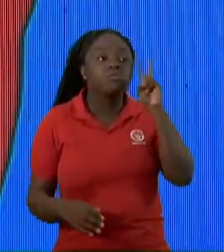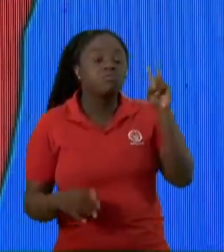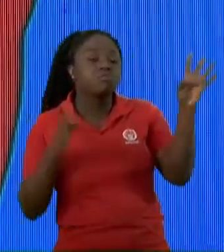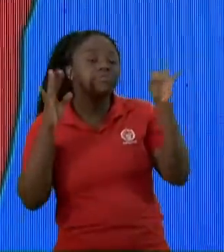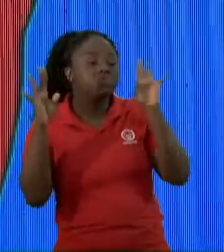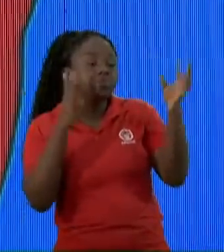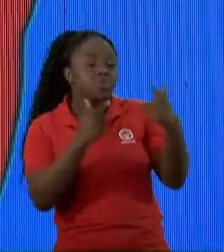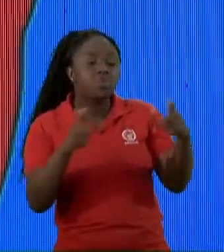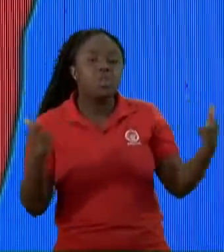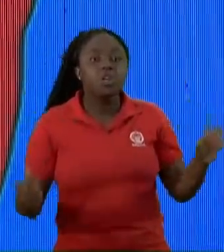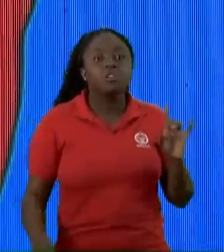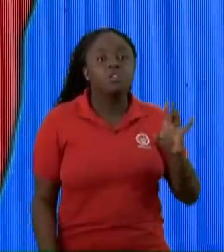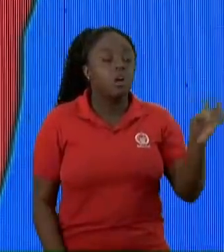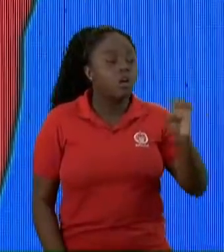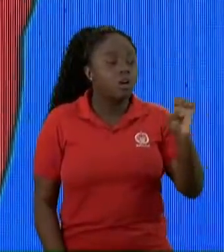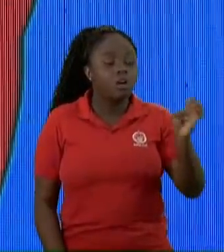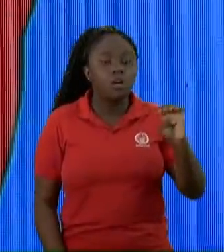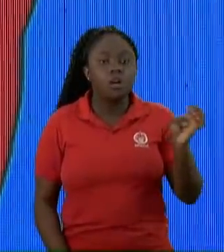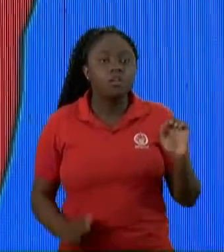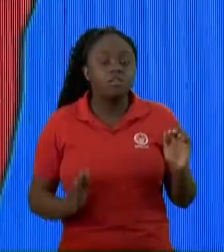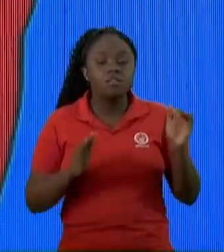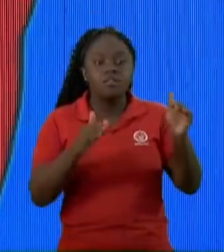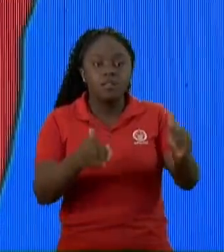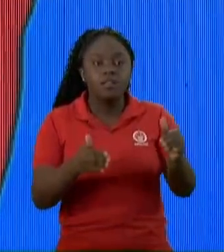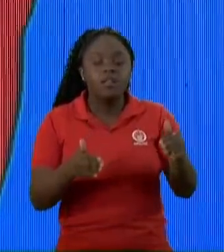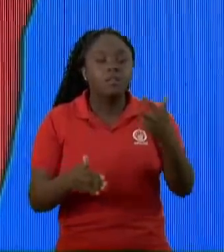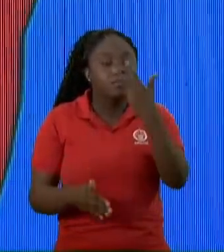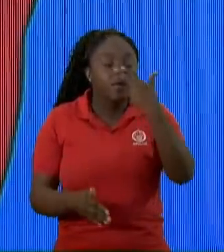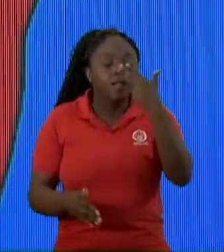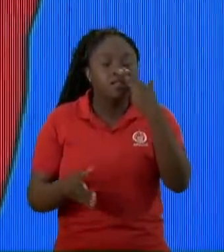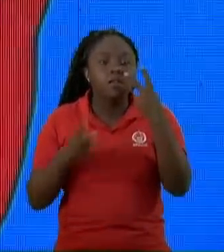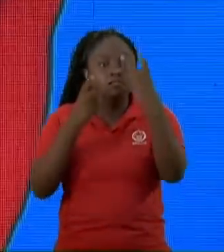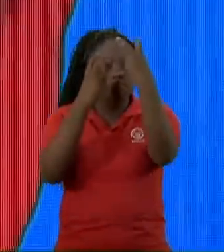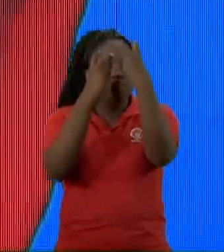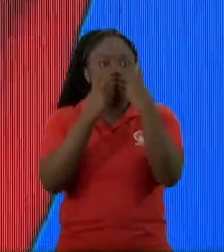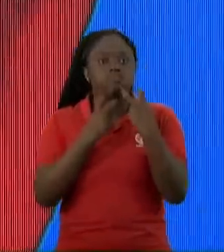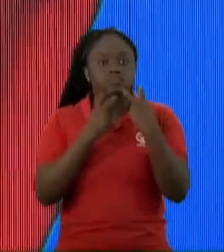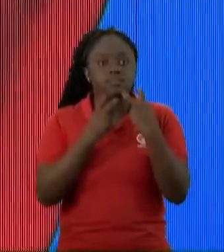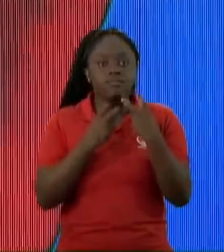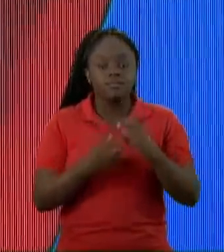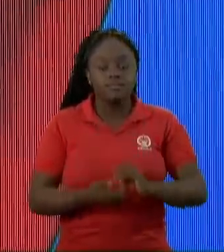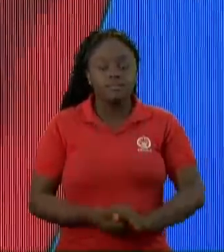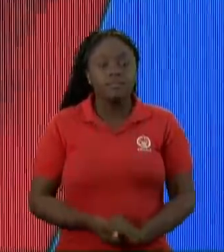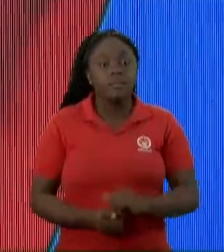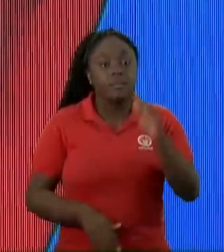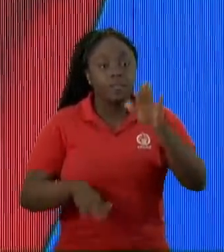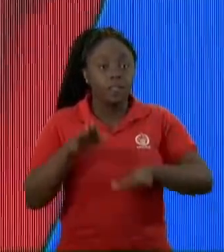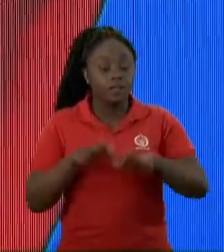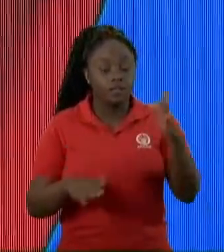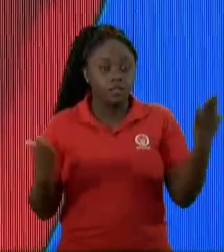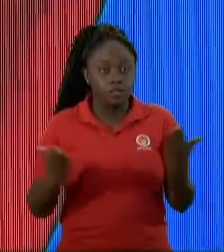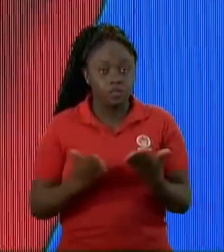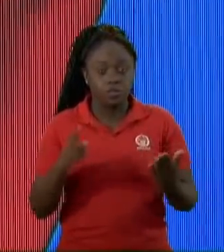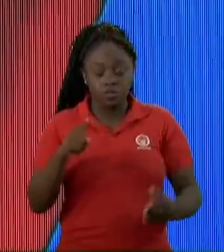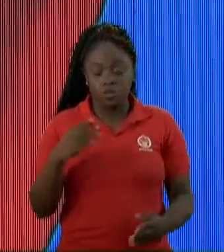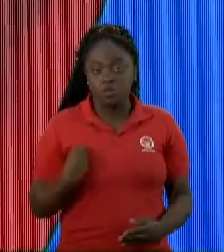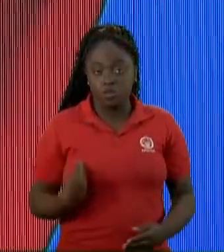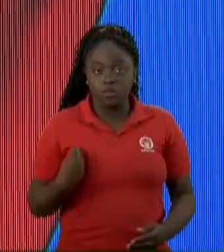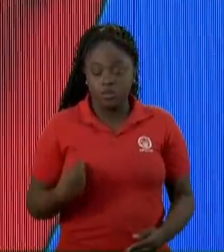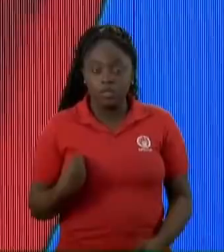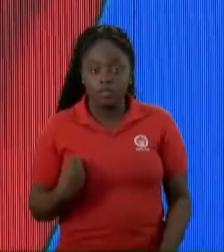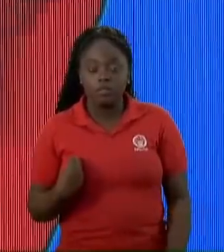homossexualidade dele Que vem e cega ele assim Cega Quem sabe você está vivendo Hoje uma situação Escuta o que eu vou falar